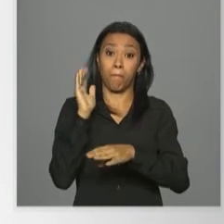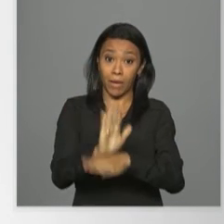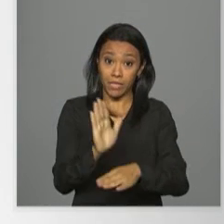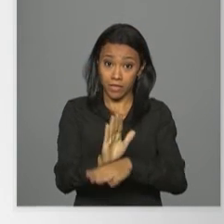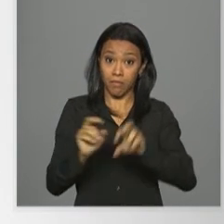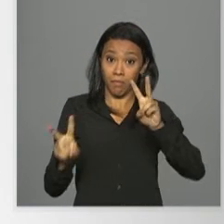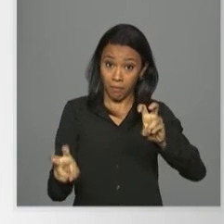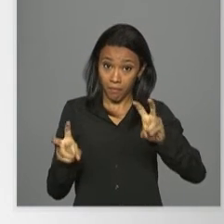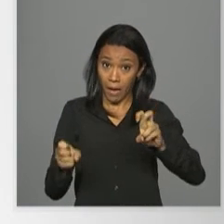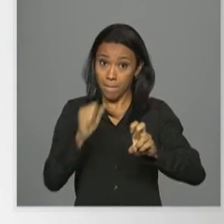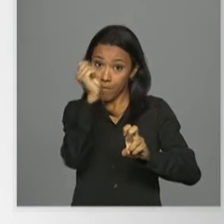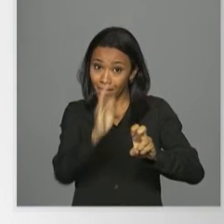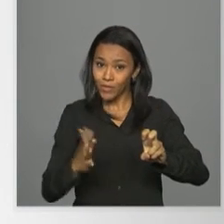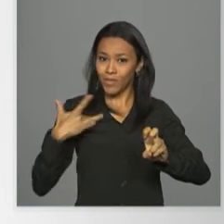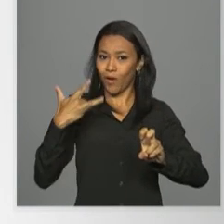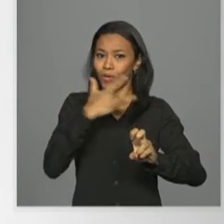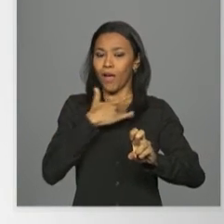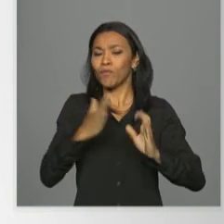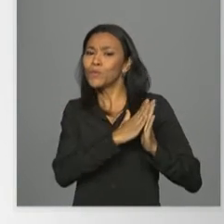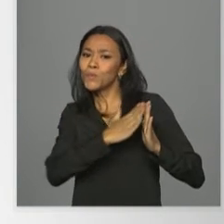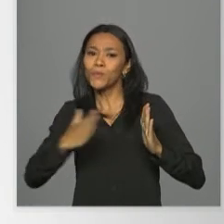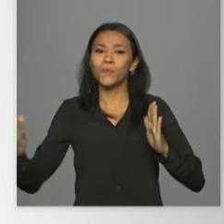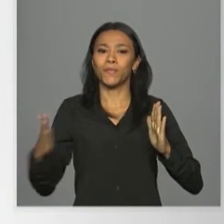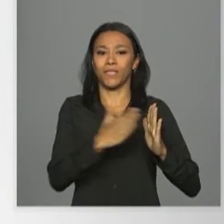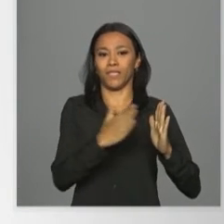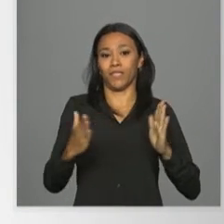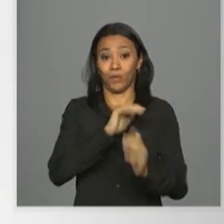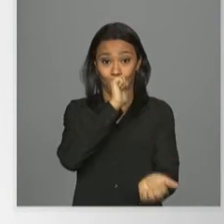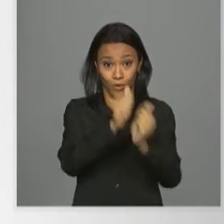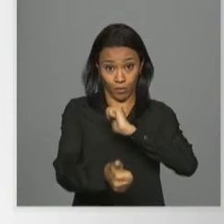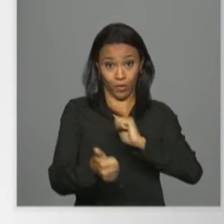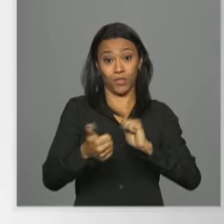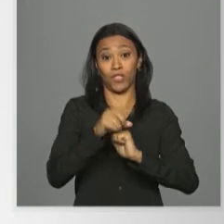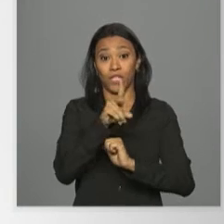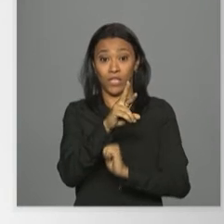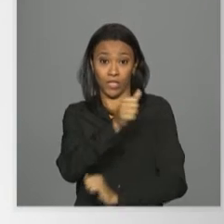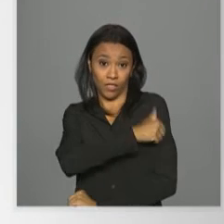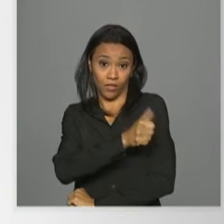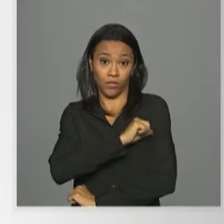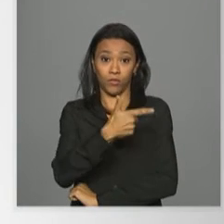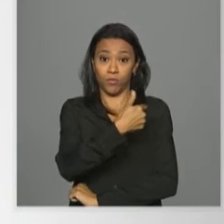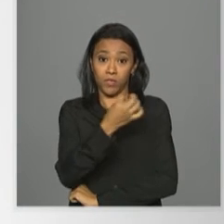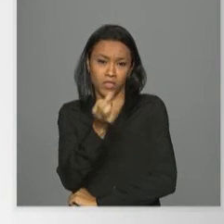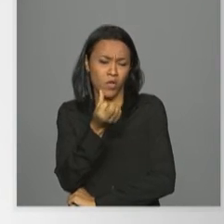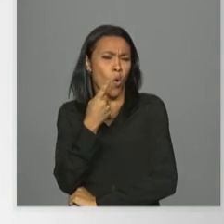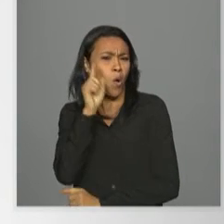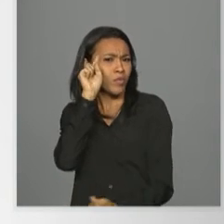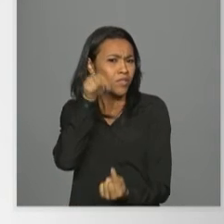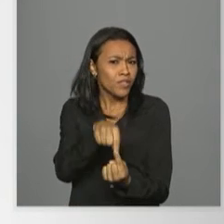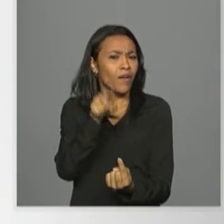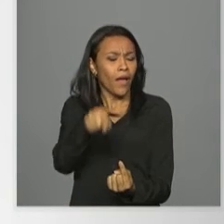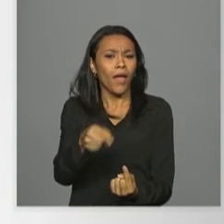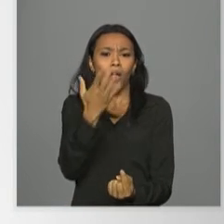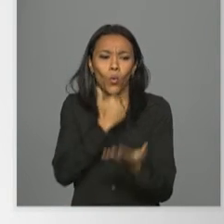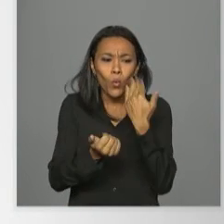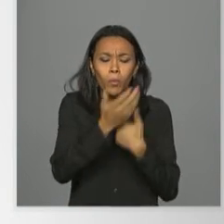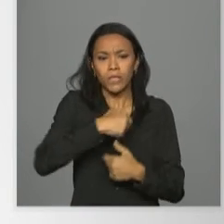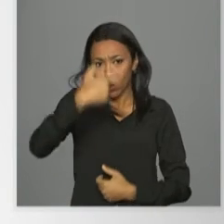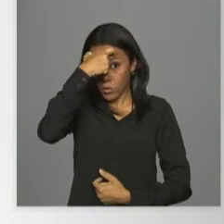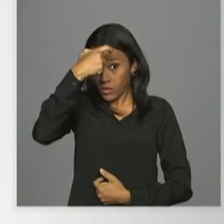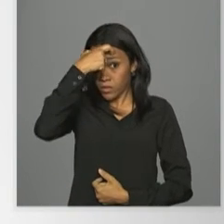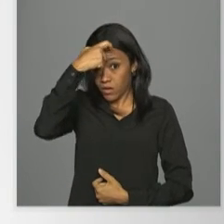Saudável e Sustentável durante as Olimpíadas Rio 2016. A ideia é promover uma campanha de consumo consciente para